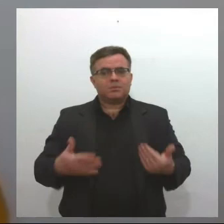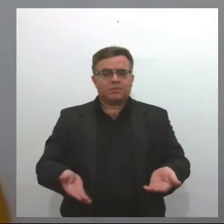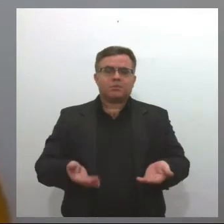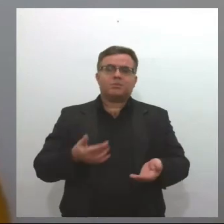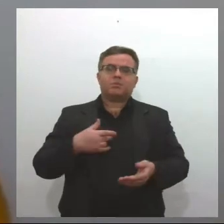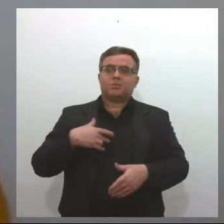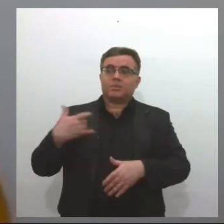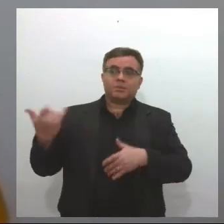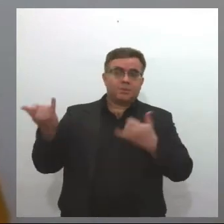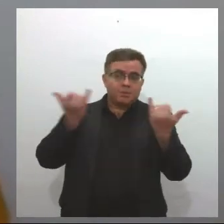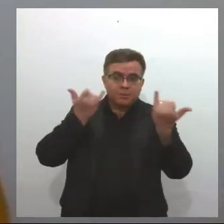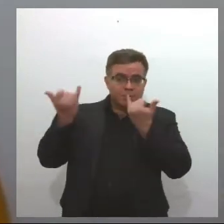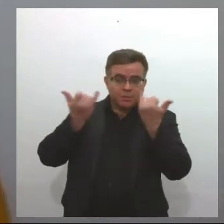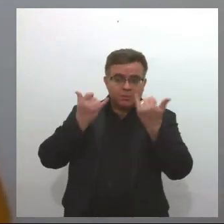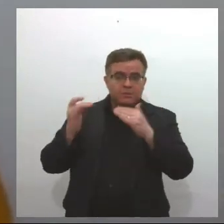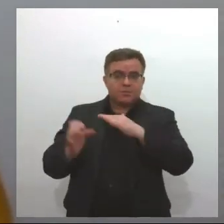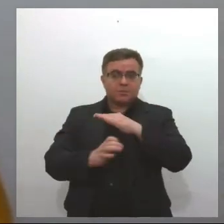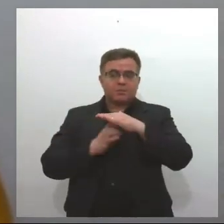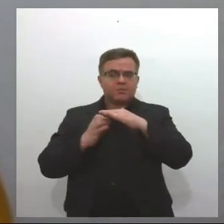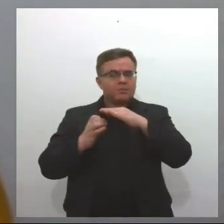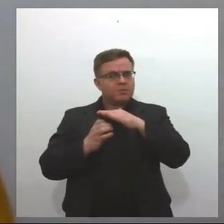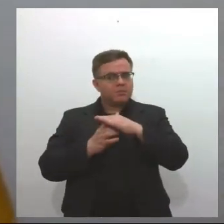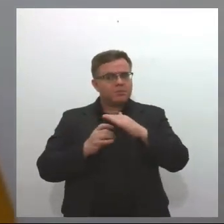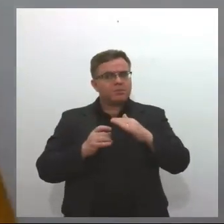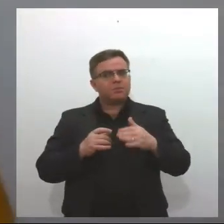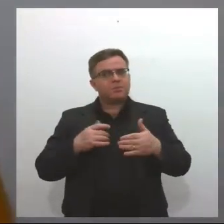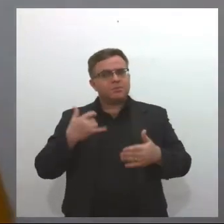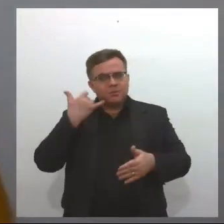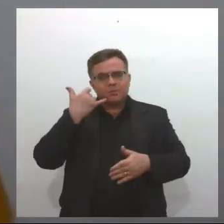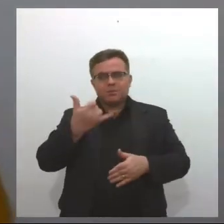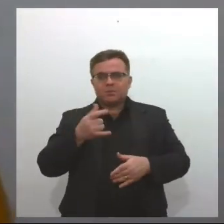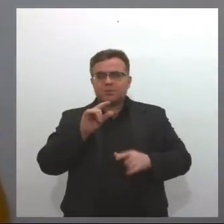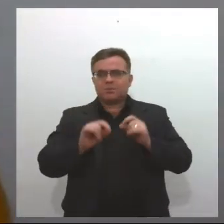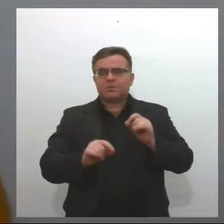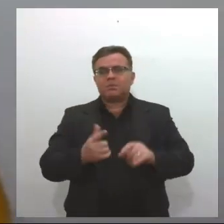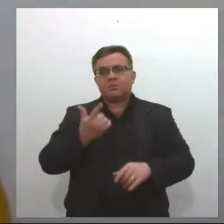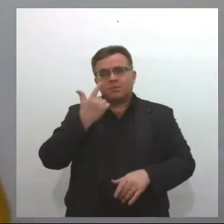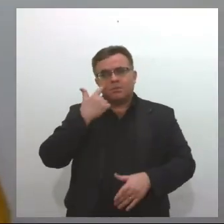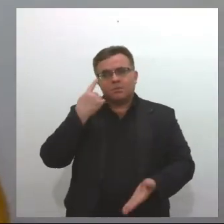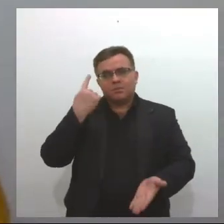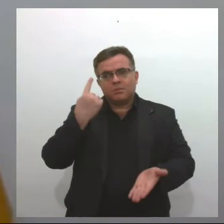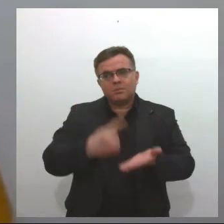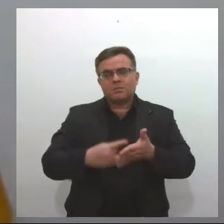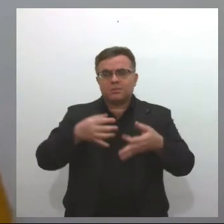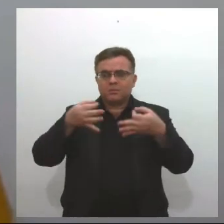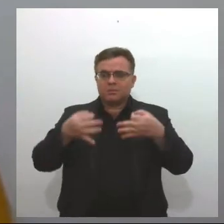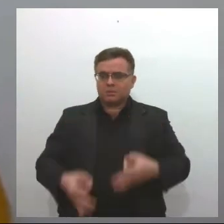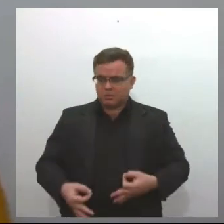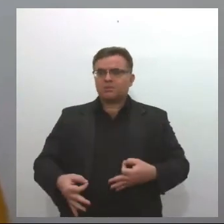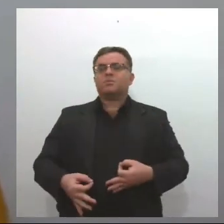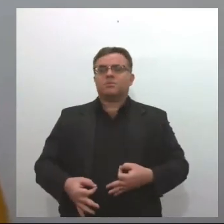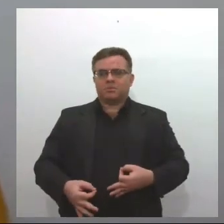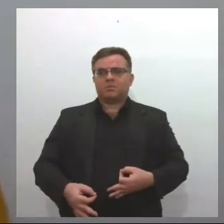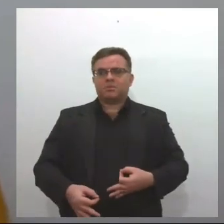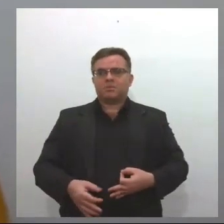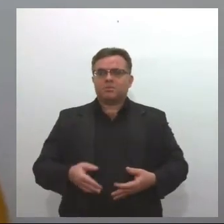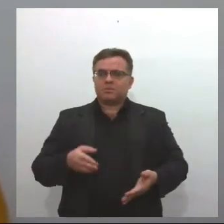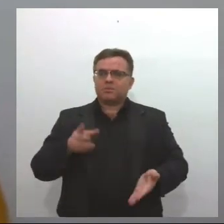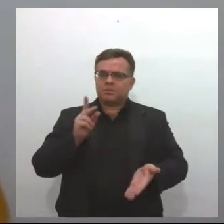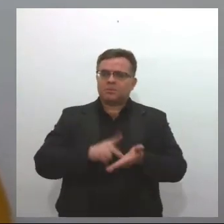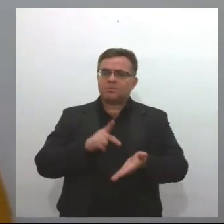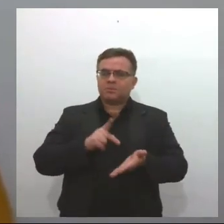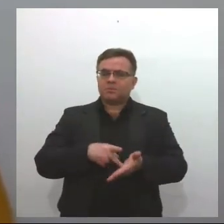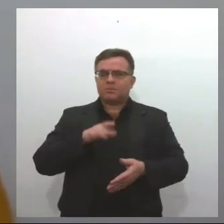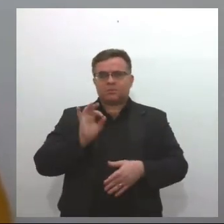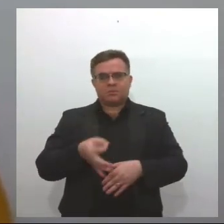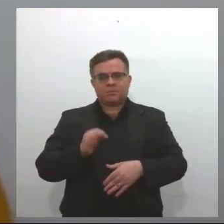informações de empresários que ligaram para a vigilância para se certificar de que se a informação procedia. O